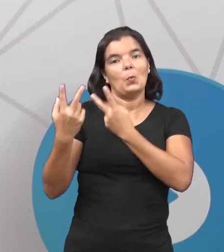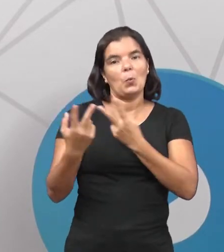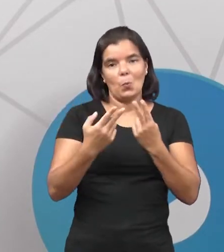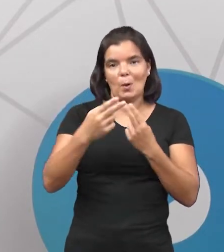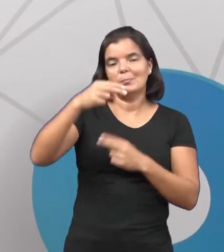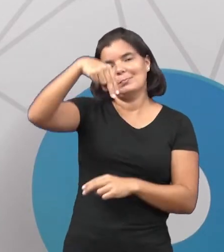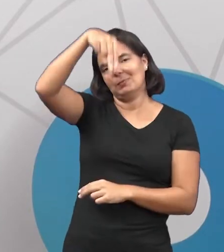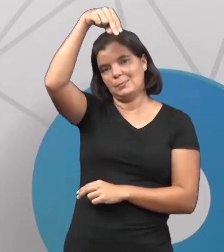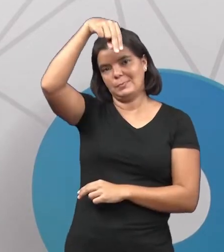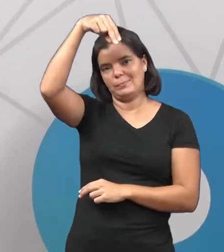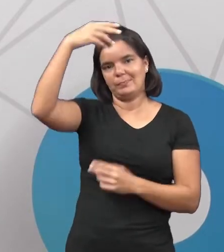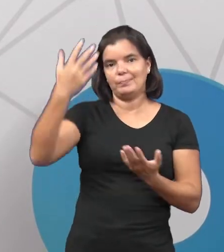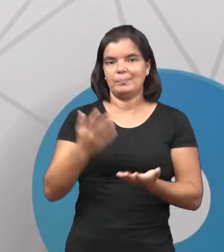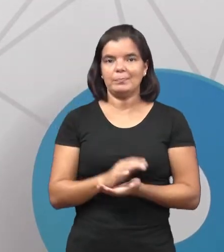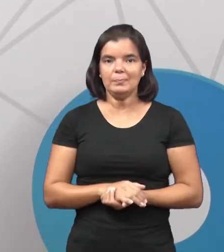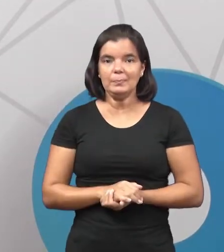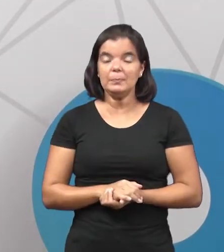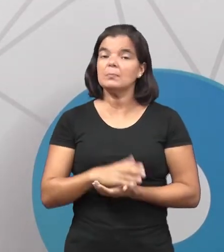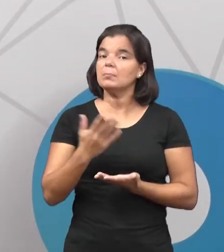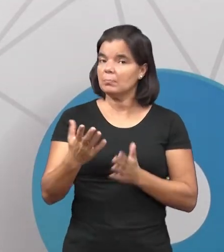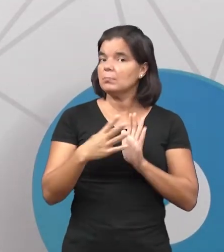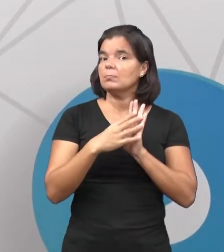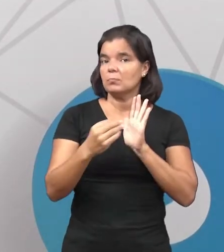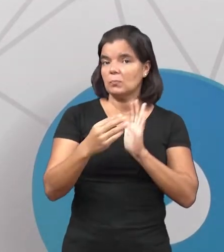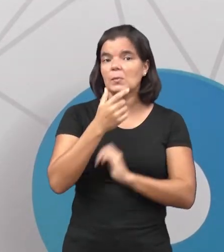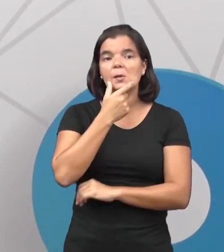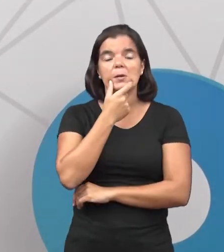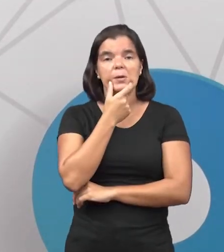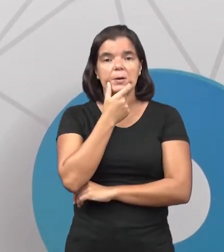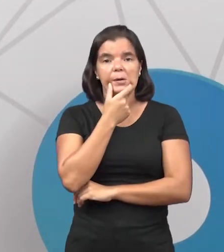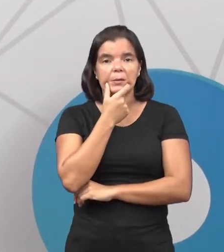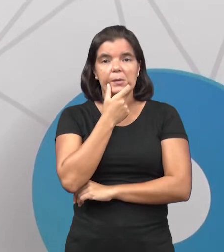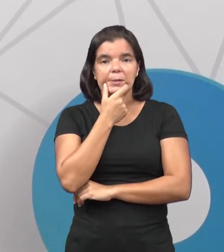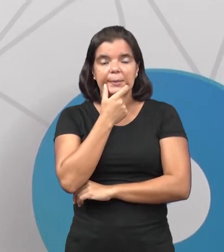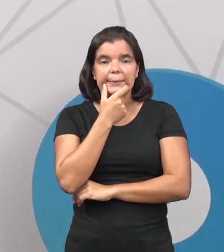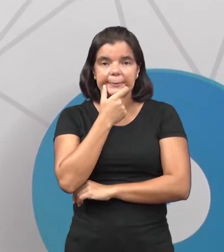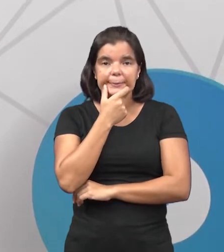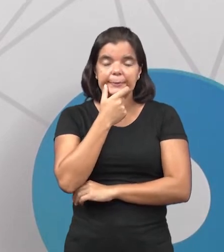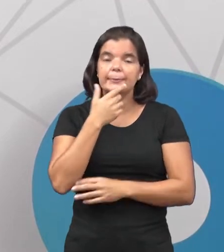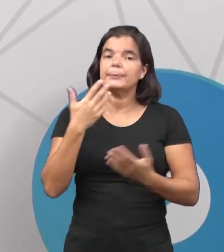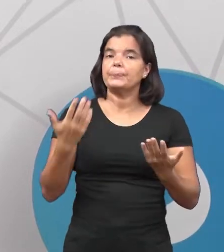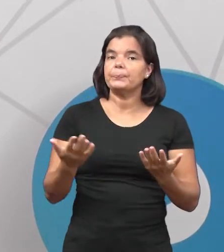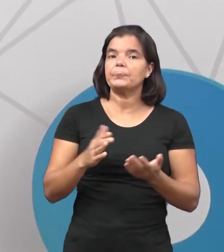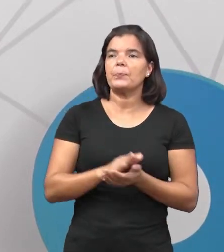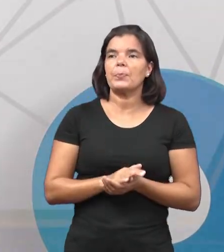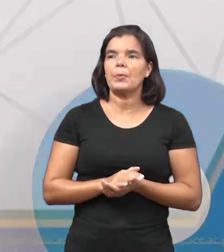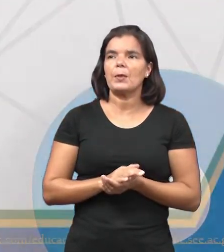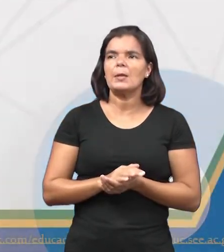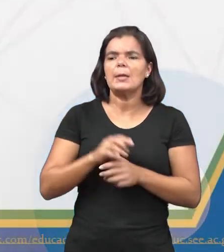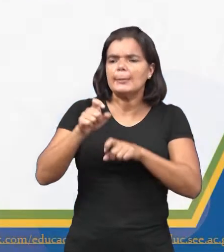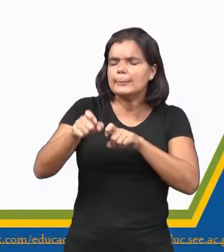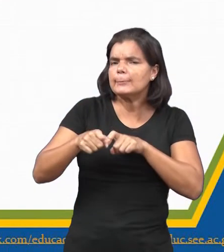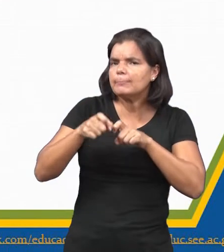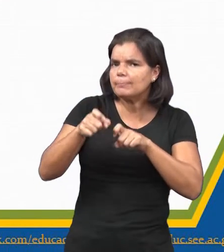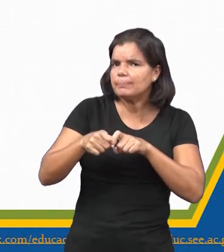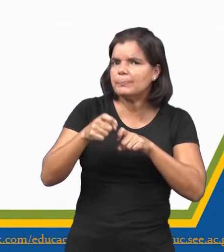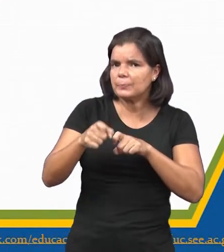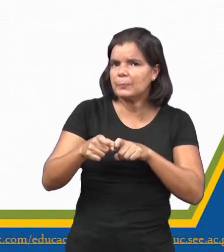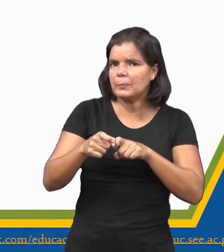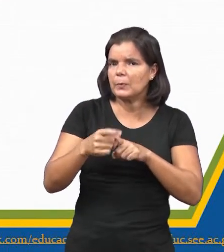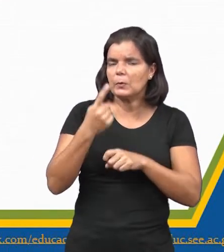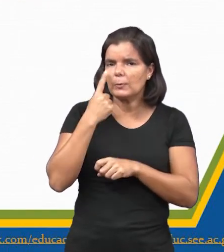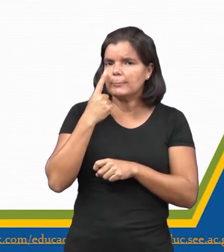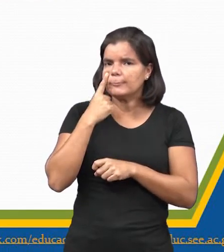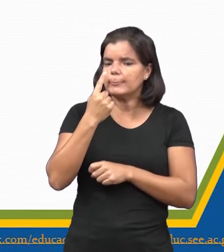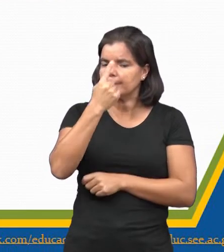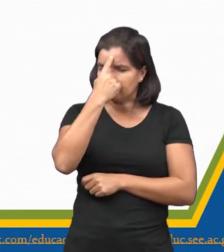centro e a do norte. E esse foi o modelo que os ingleses, né? Empreenderam nesse momento. E essa colonização inglesa,